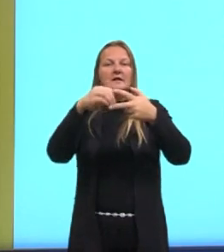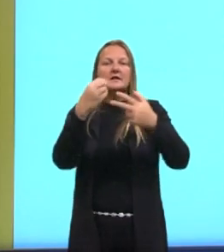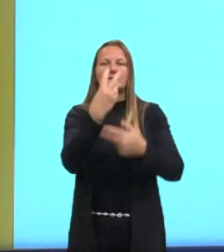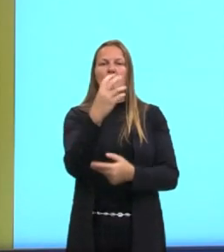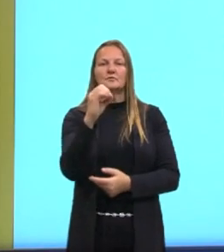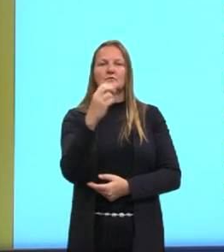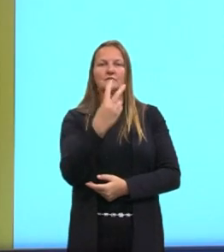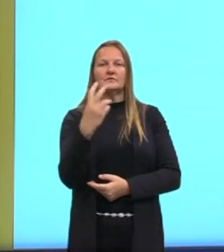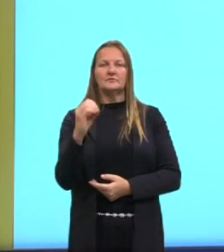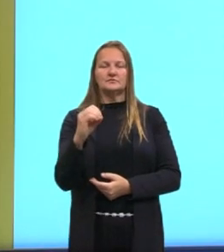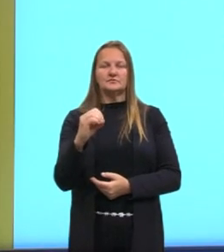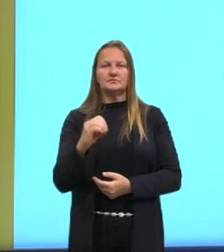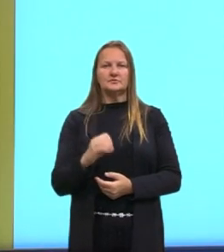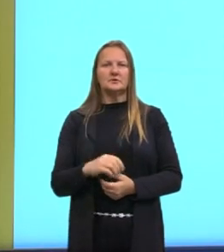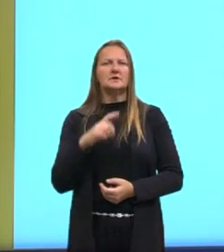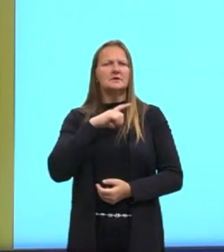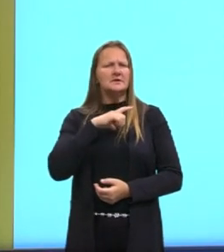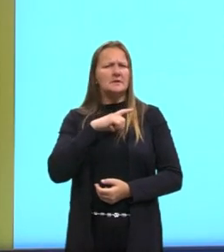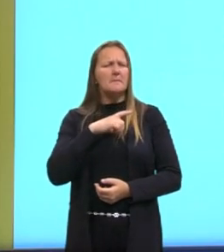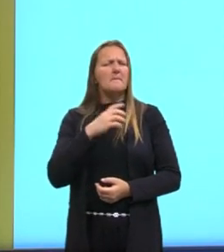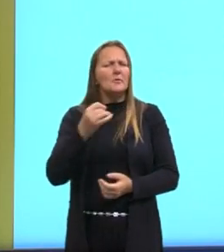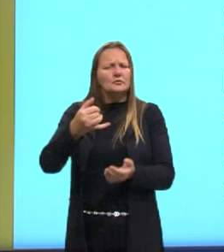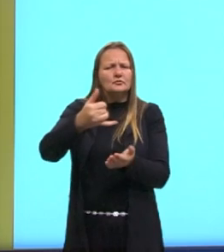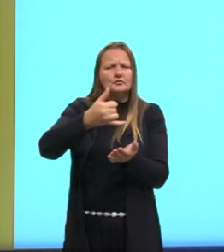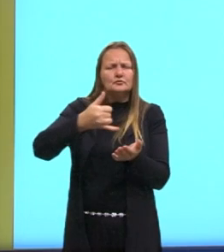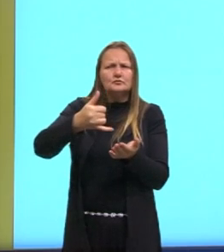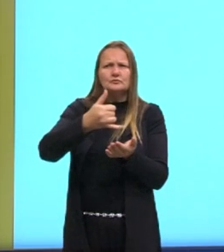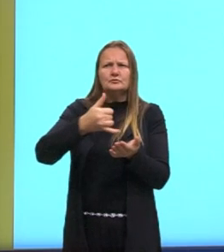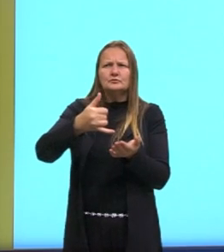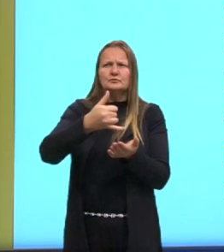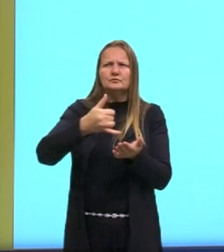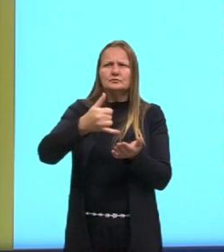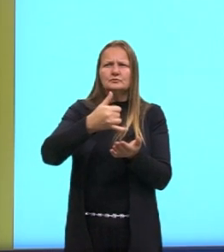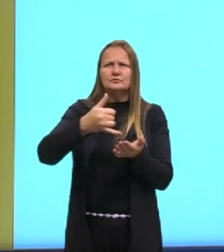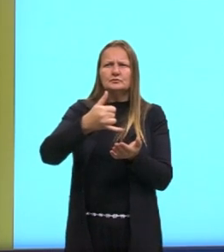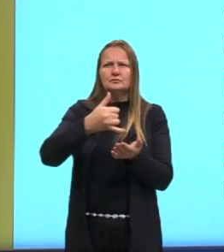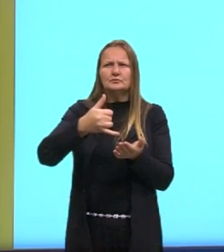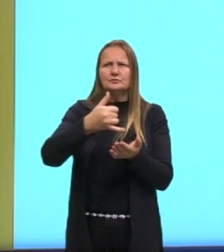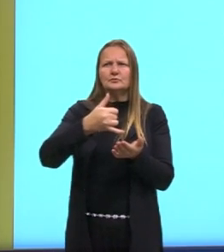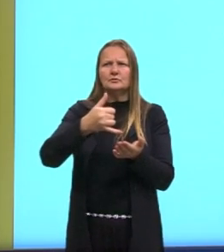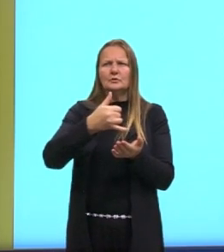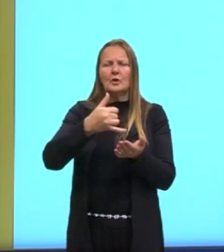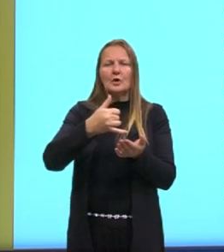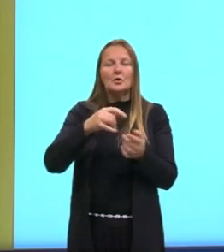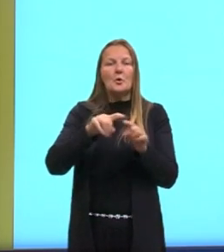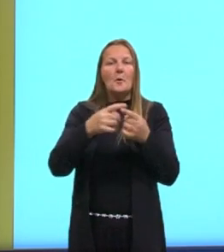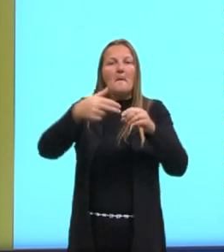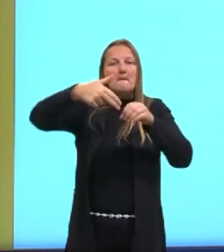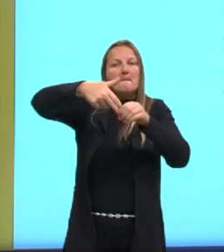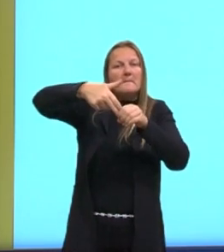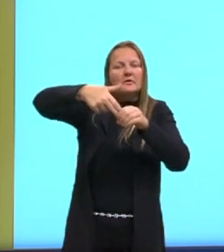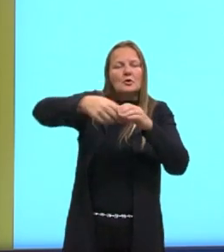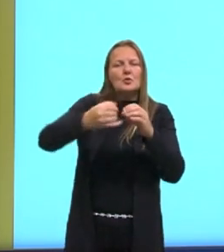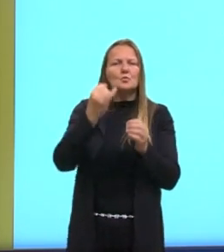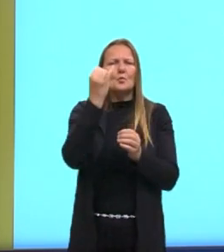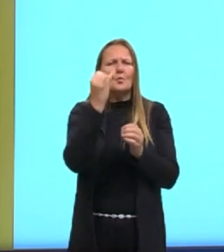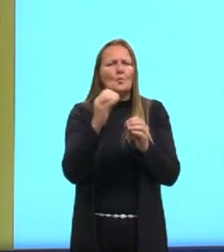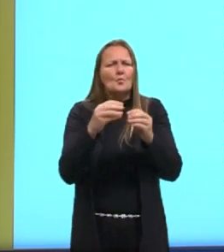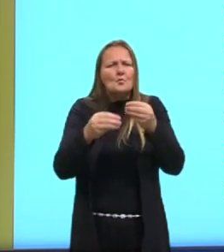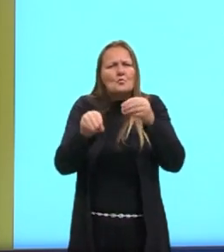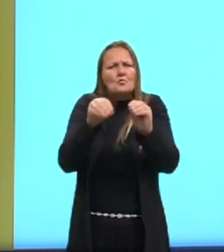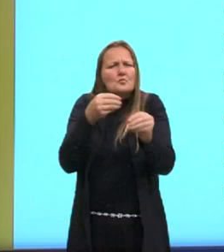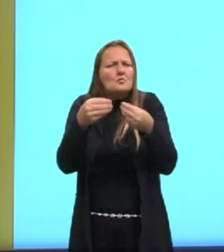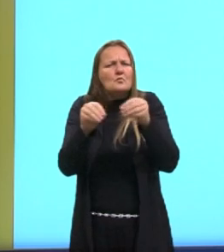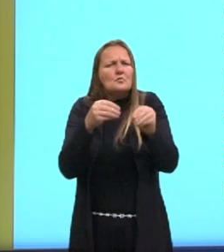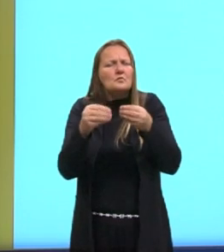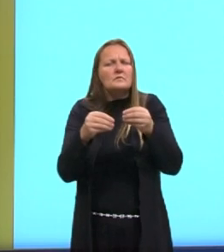Grandes reservatórios de óleo leve, de melhor qualidade, que produz petróleo mais fino, foram descobertos